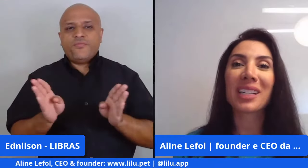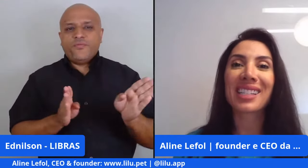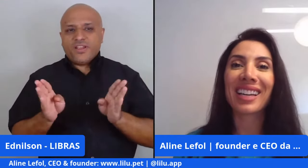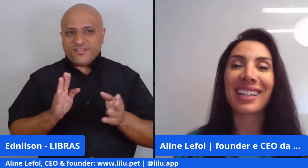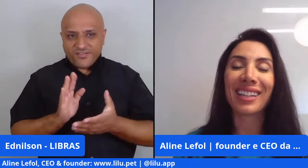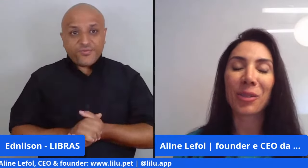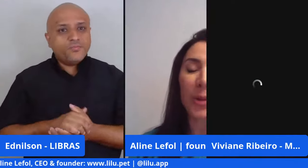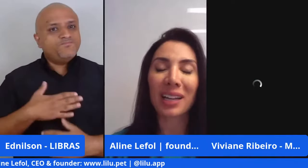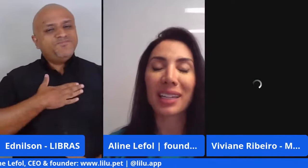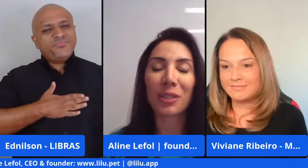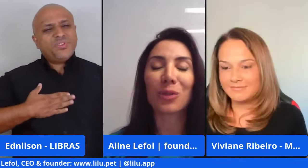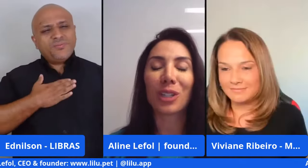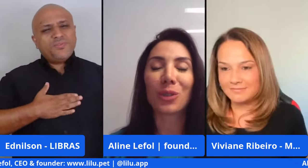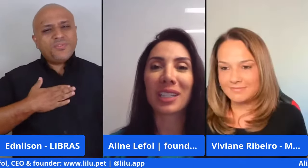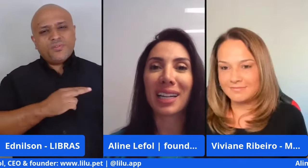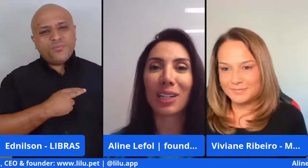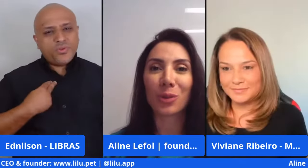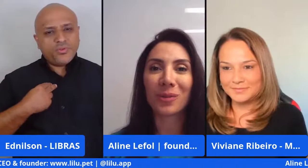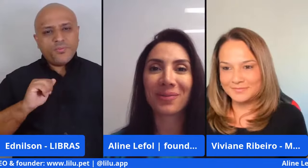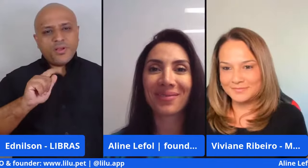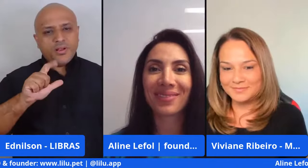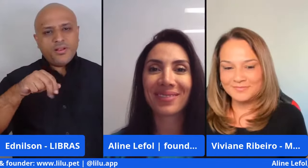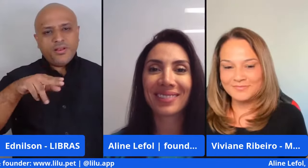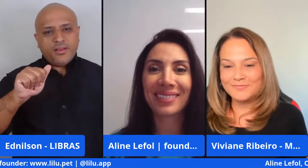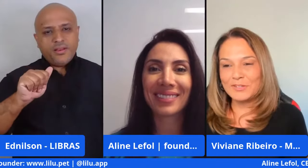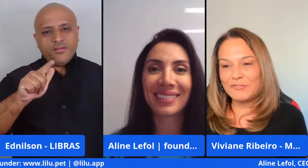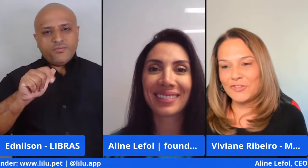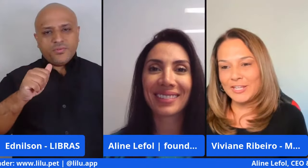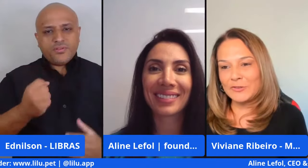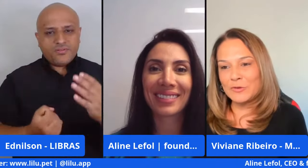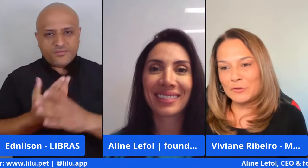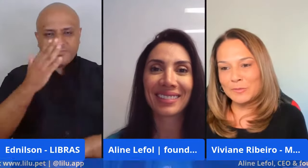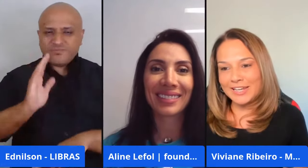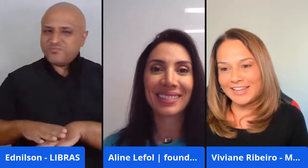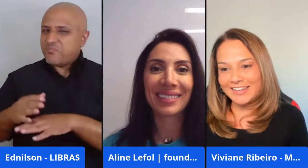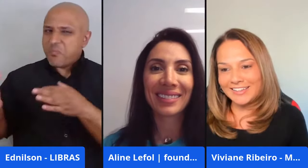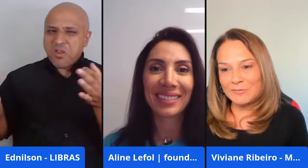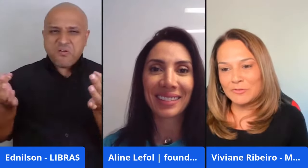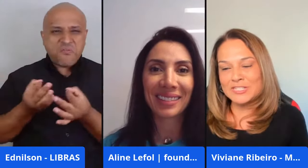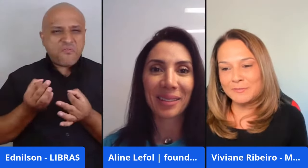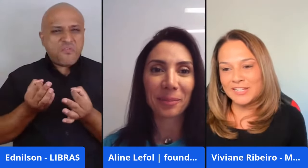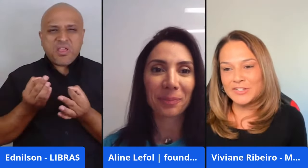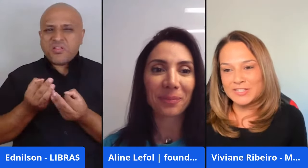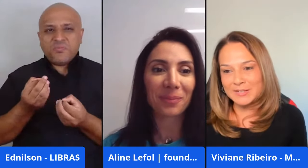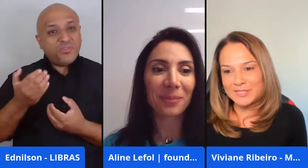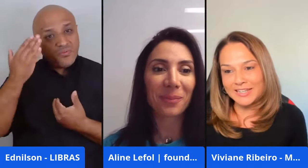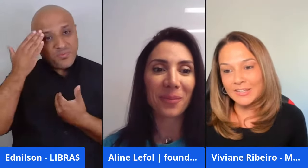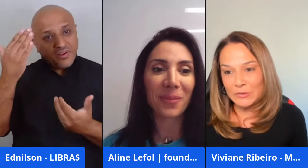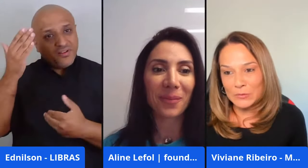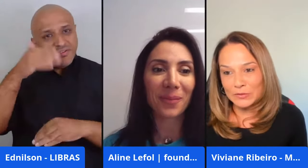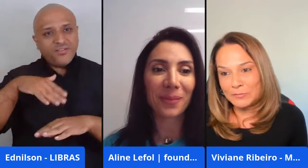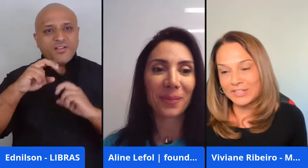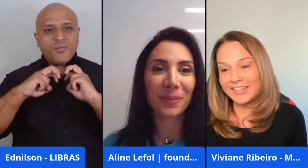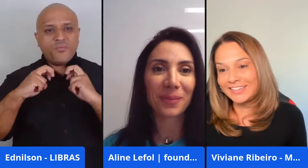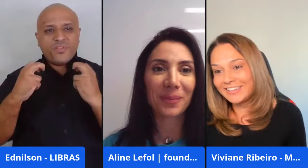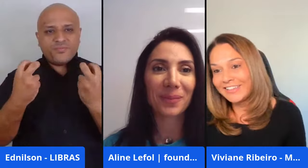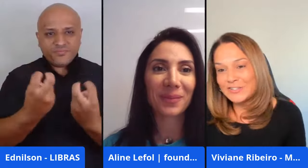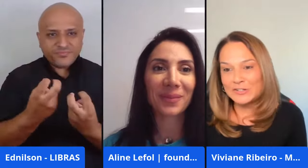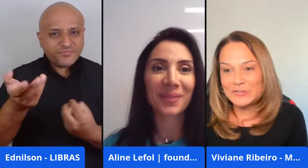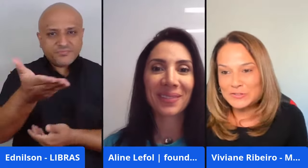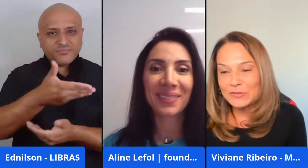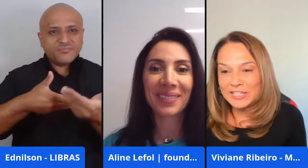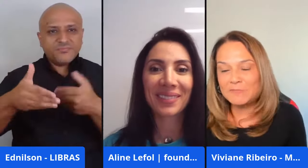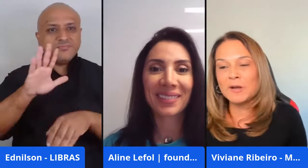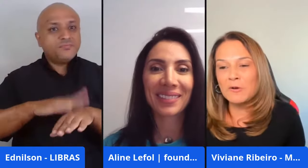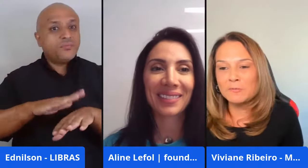Então, muito prazer. Eu sou a Aline, fundadora da LILU. Perfeito. Muito obrigada, Aline, por fazer parte da nossa mesa redonda, por estar aqui